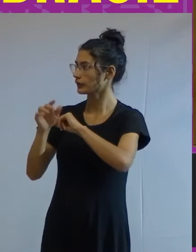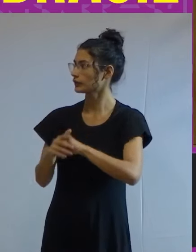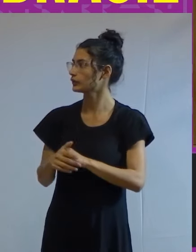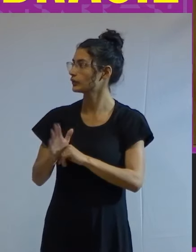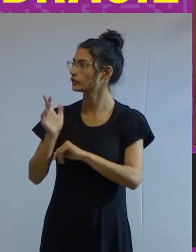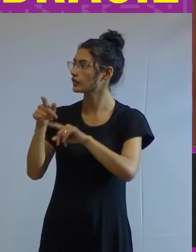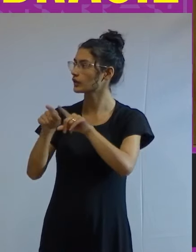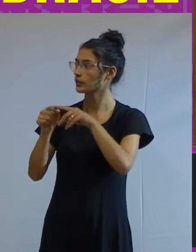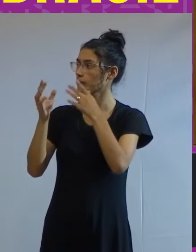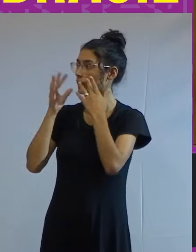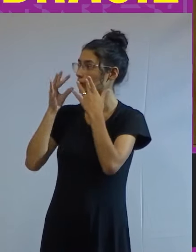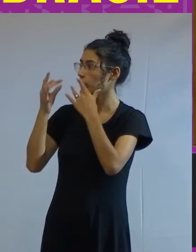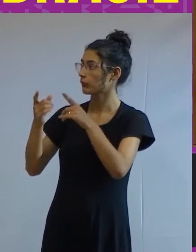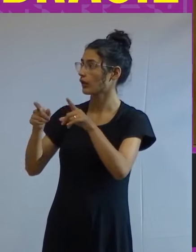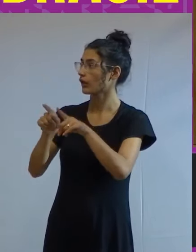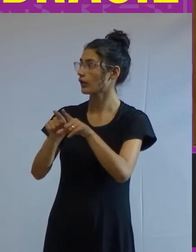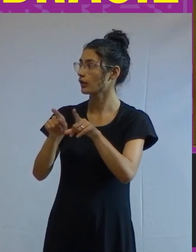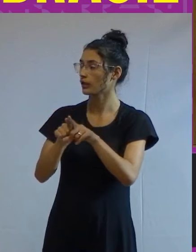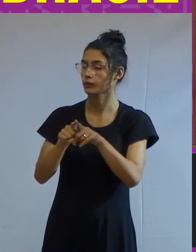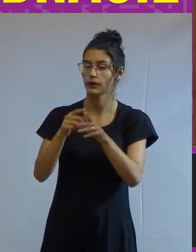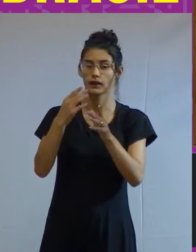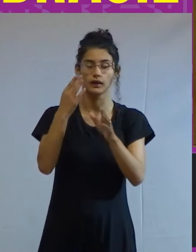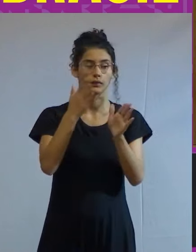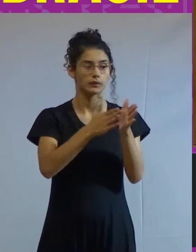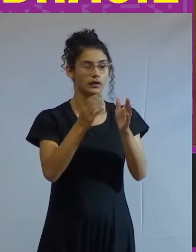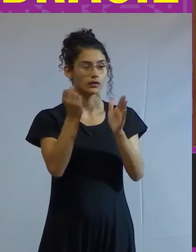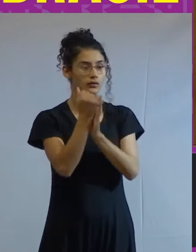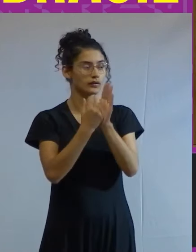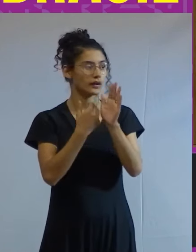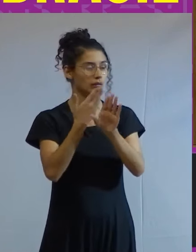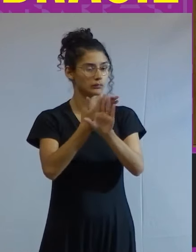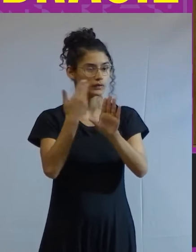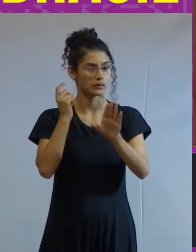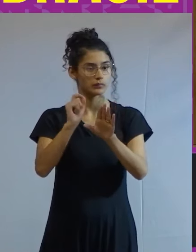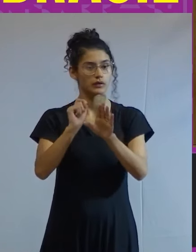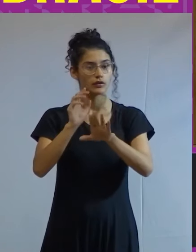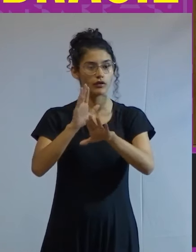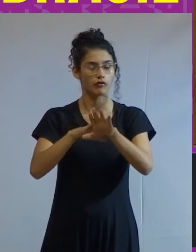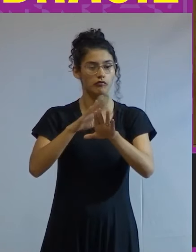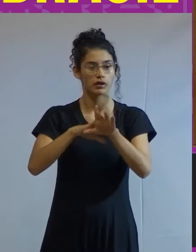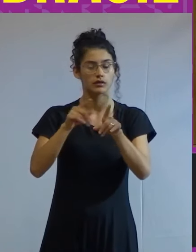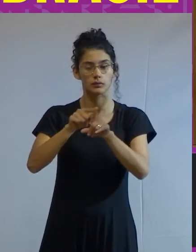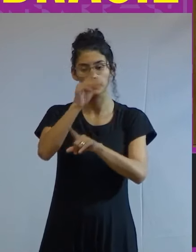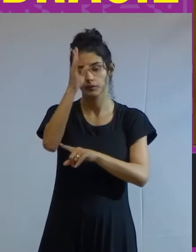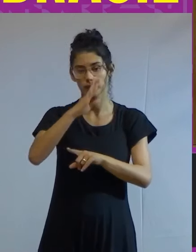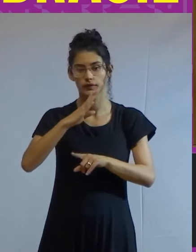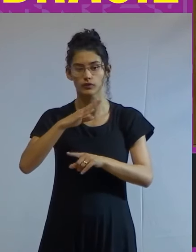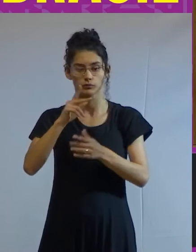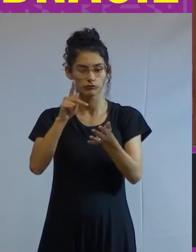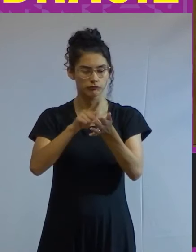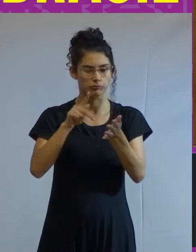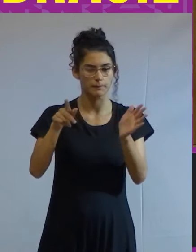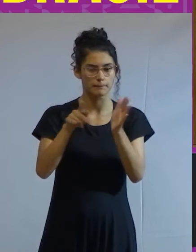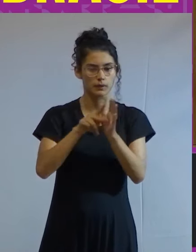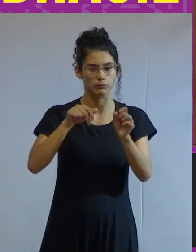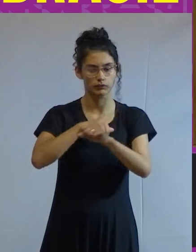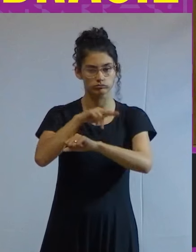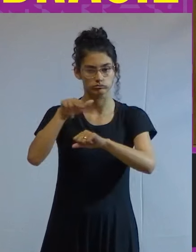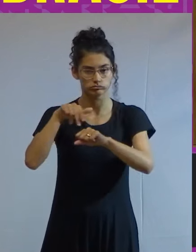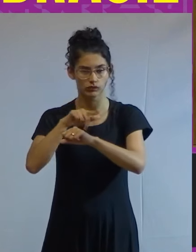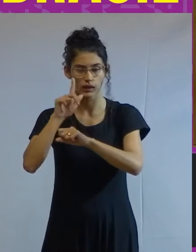já alertava, na metade do século passado, que, para que se constituísse o Brasil numa verdadeira nação,